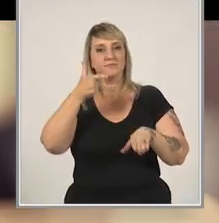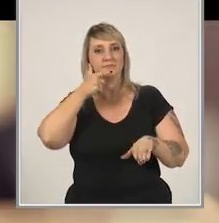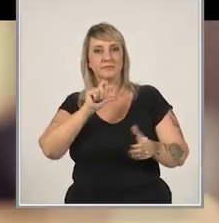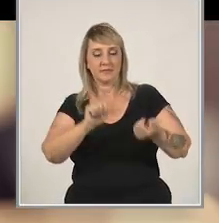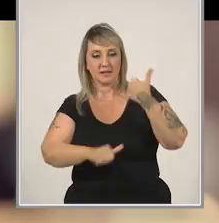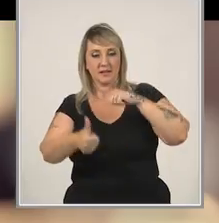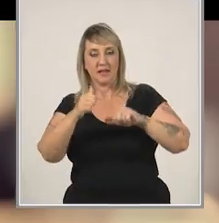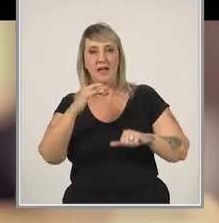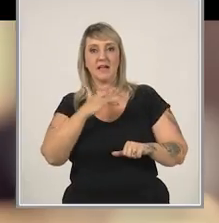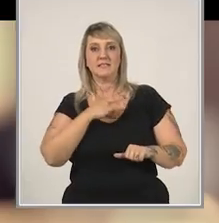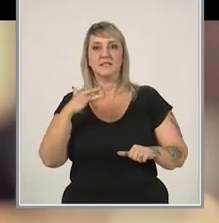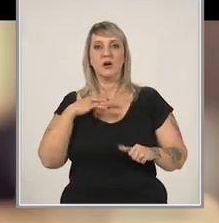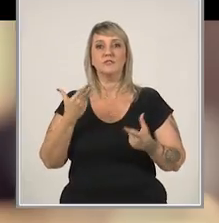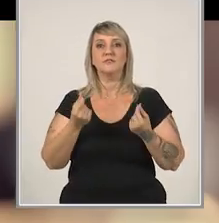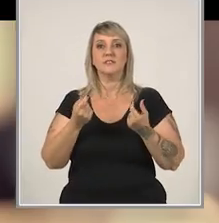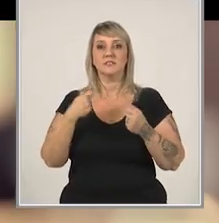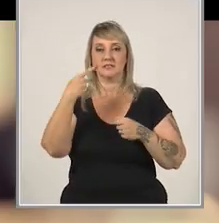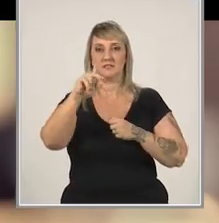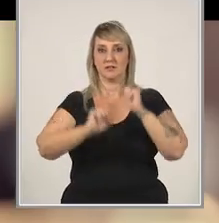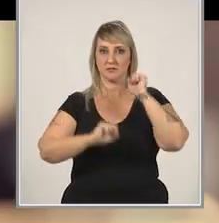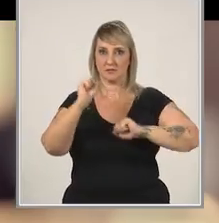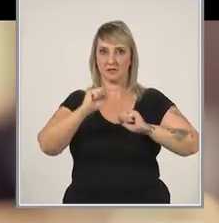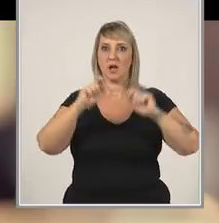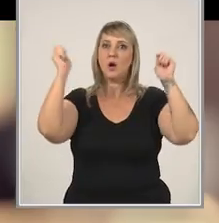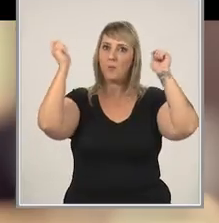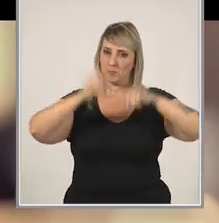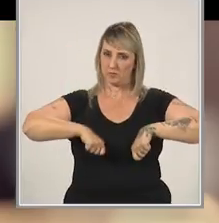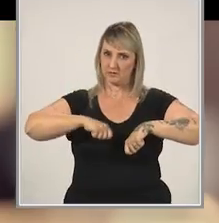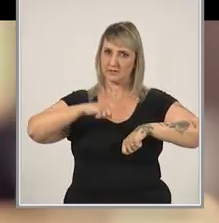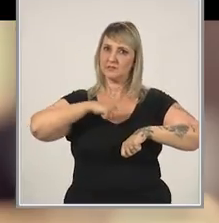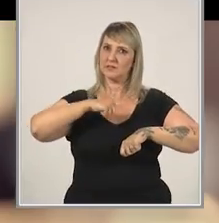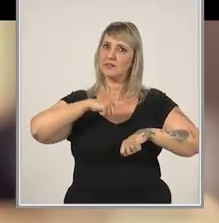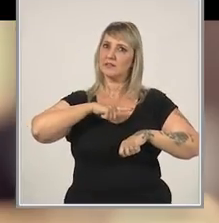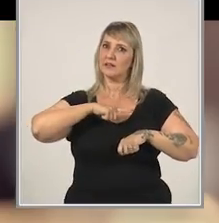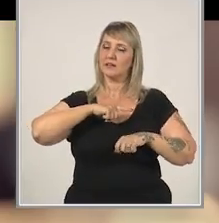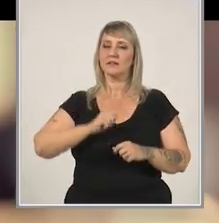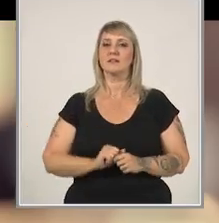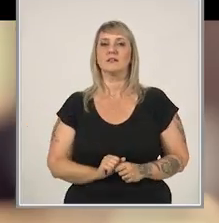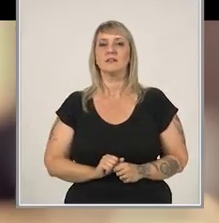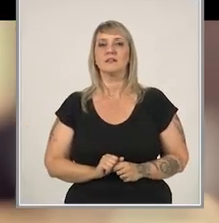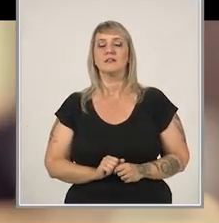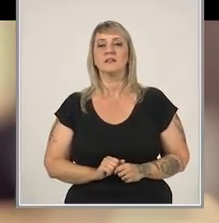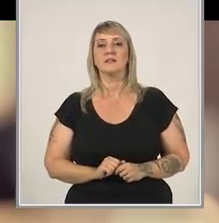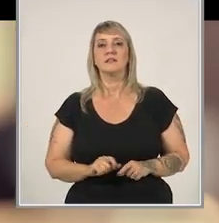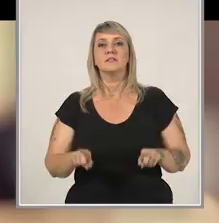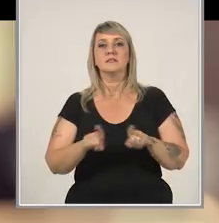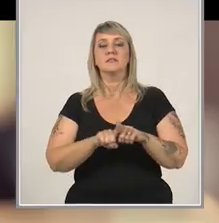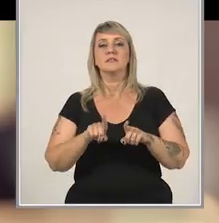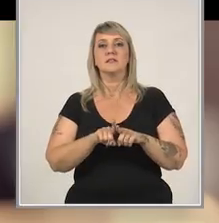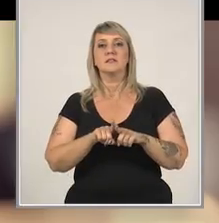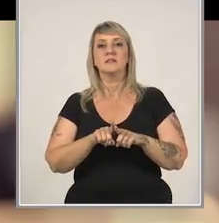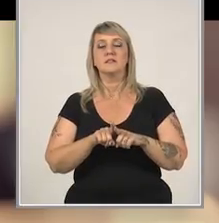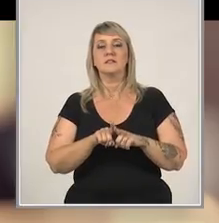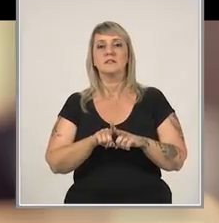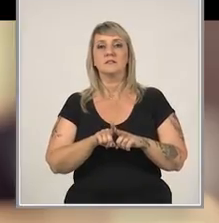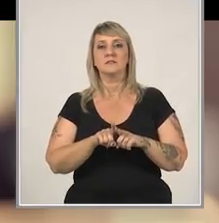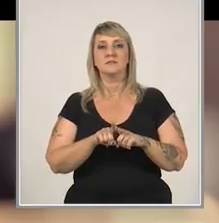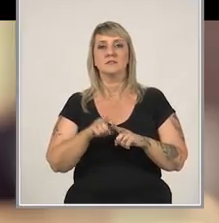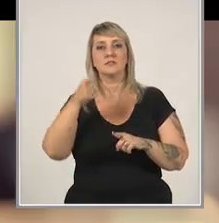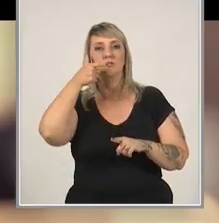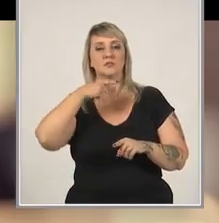conseguirem analisar a saúde financeira da empresa, o potencial que ela tem no mercado e eles conseguirem